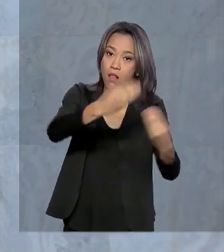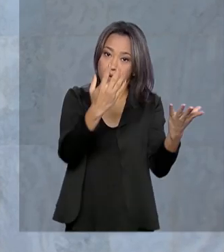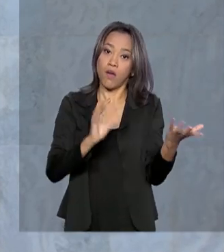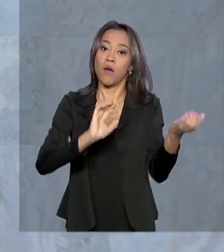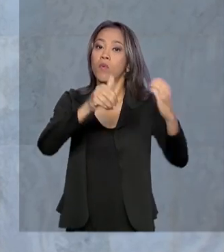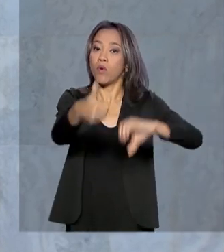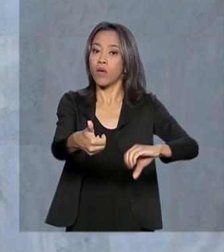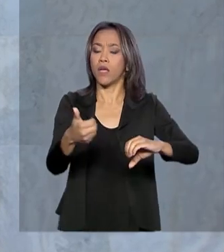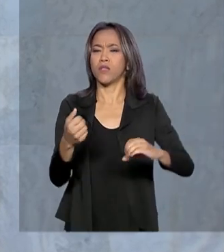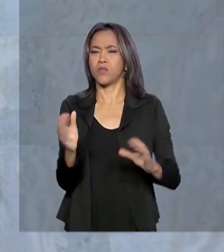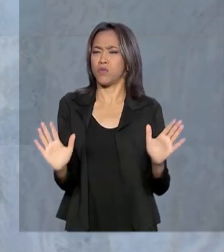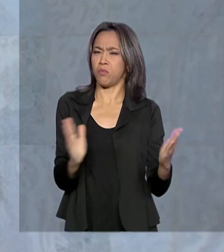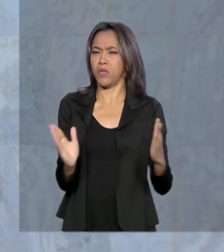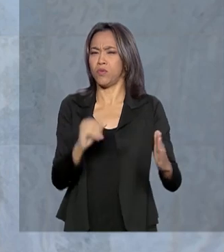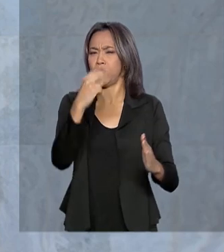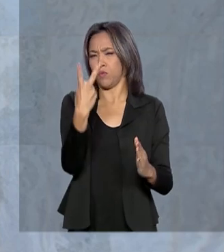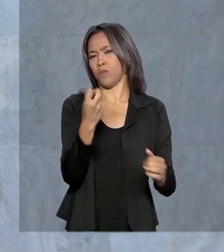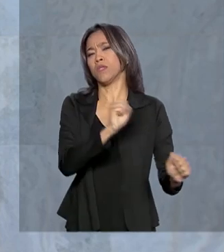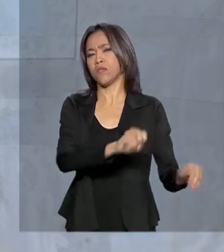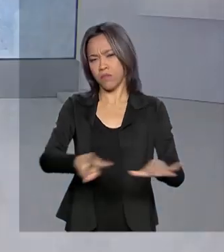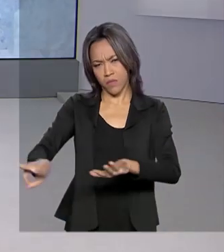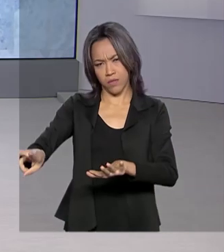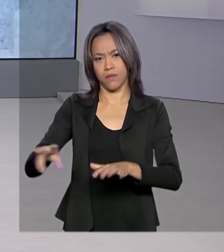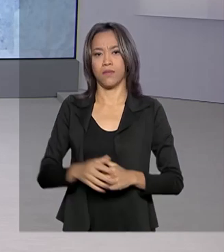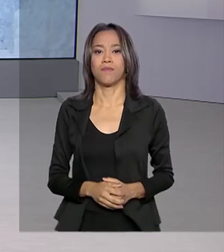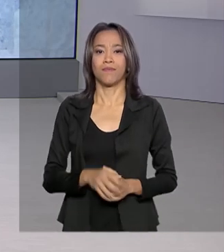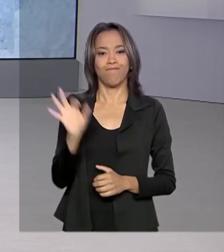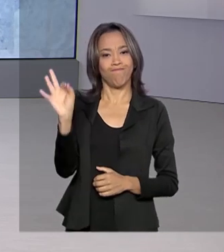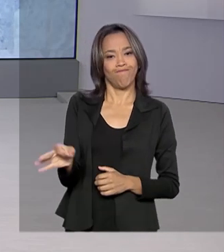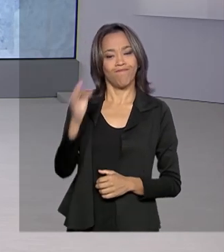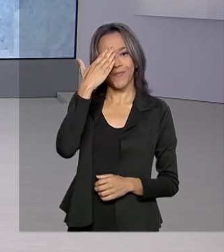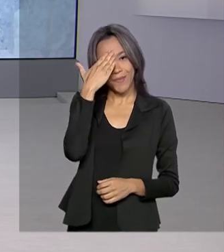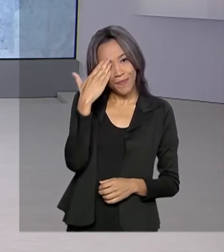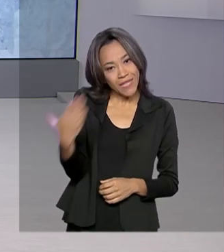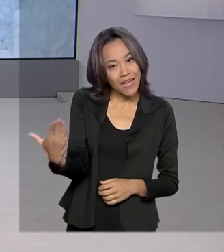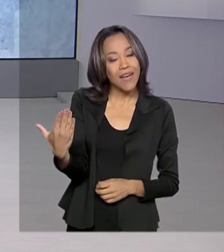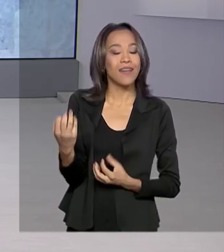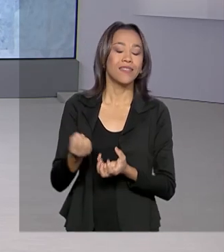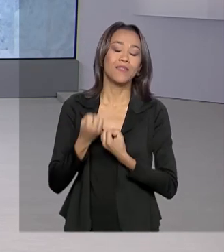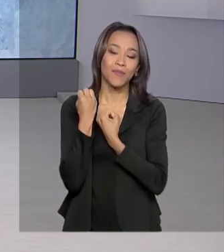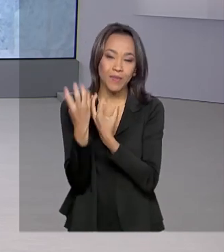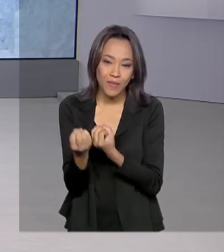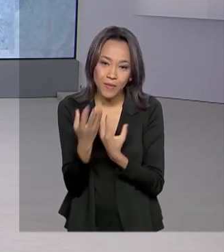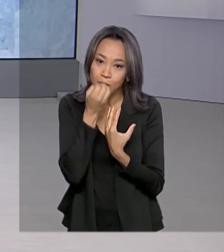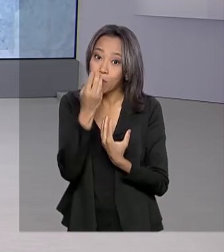dentro de duas semanas. Renata? Tá certo, Márcia. Muito obrigada pelas suas informações. Bom trabalho para você.